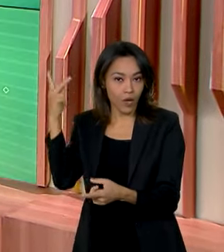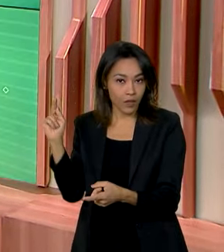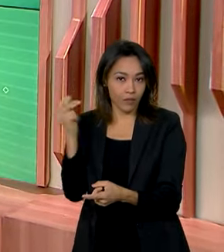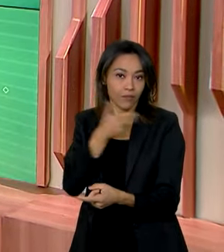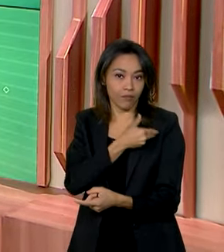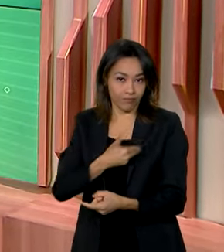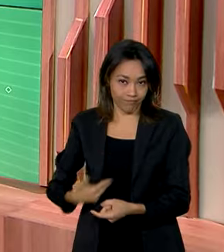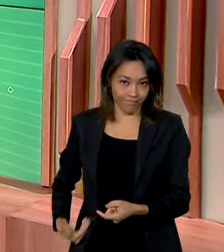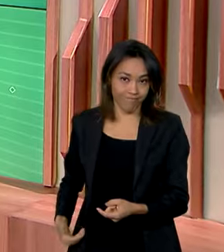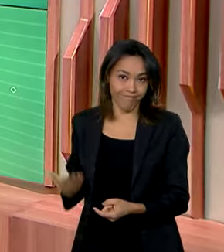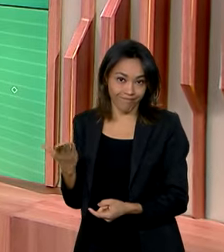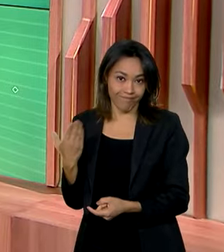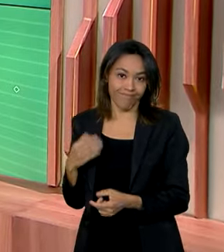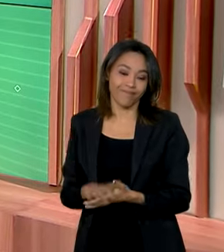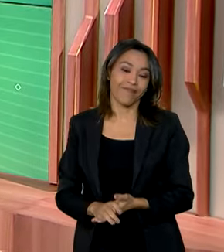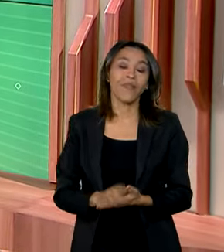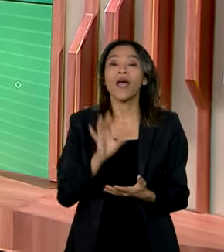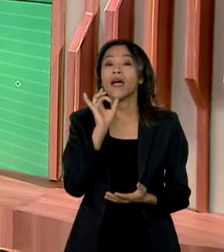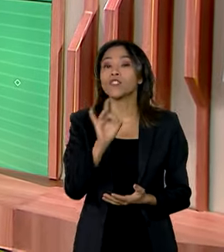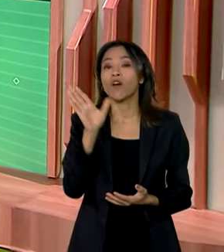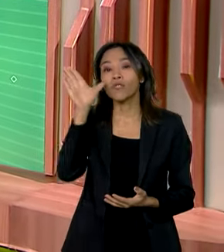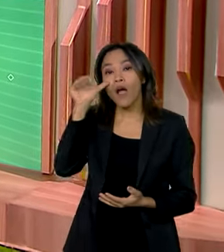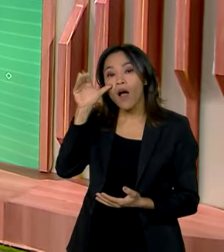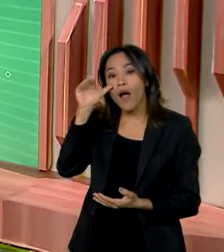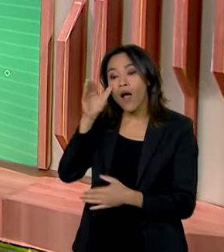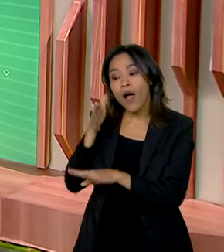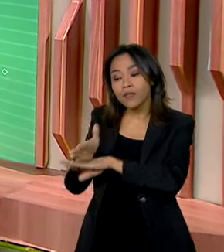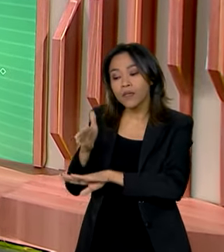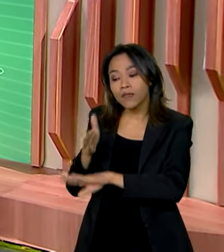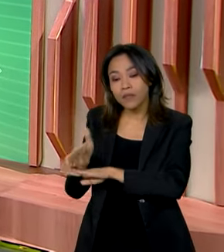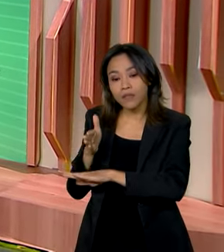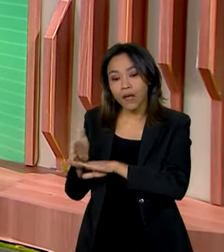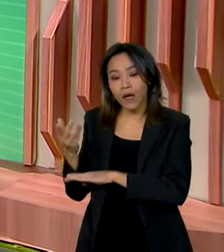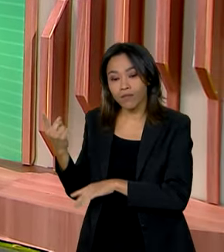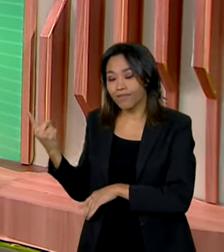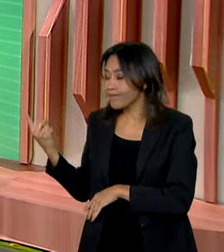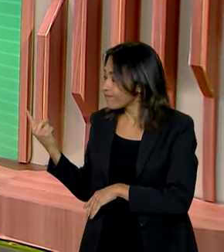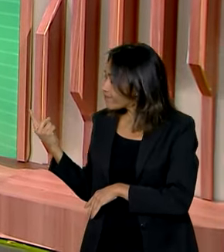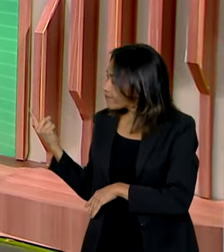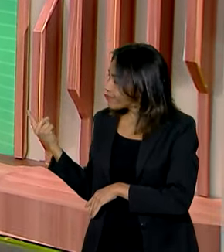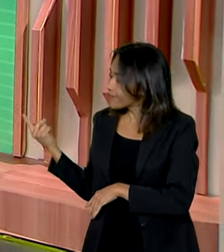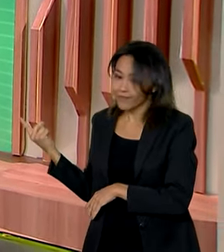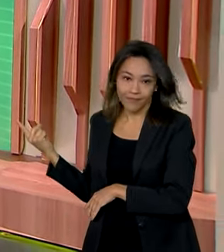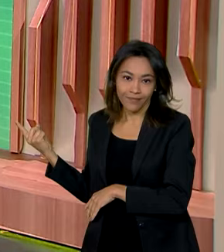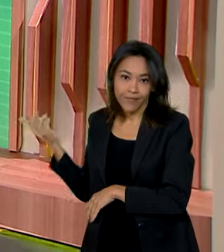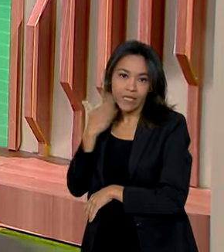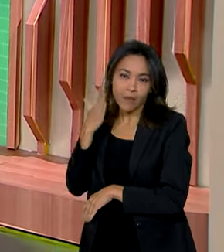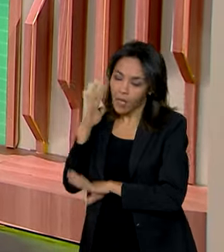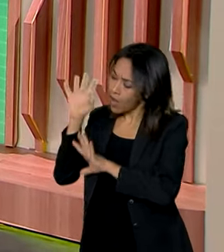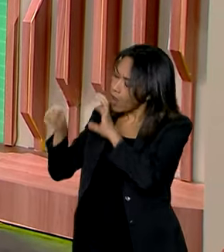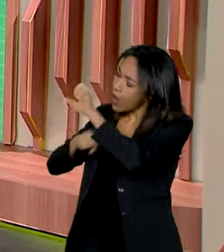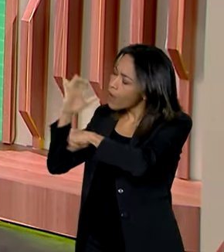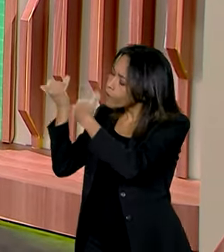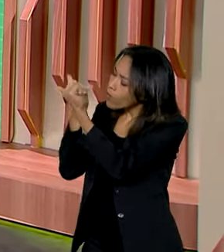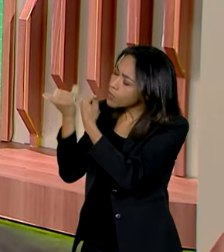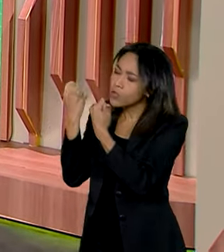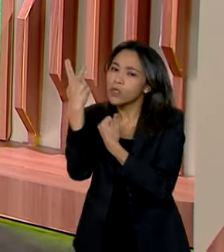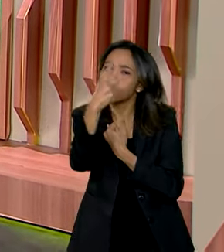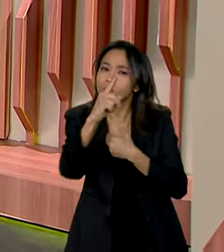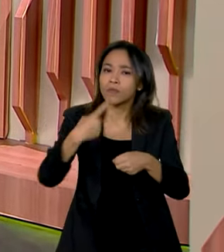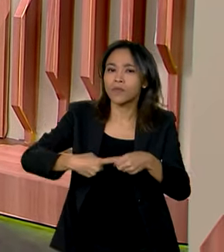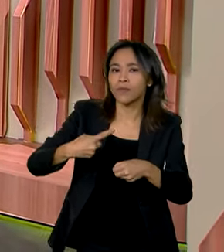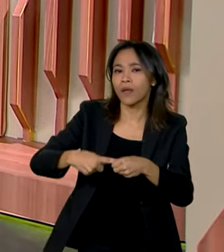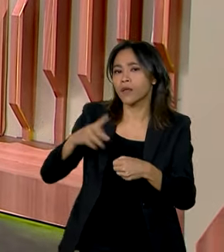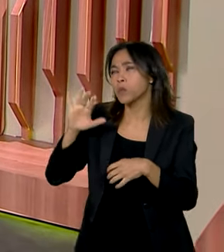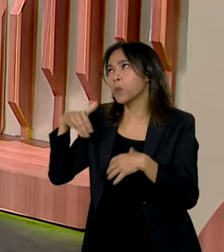ensino. Você sabe que basta acessar gov.br barra comunica.br para saber mais sobre o seu município